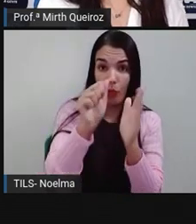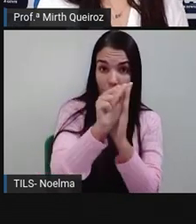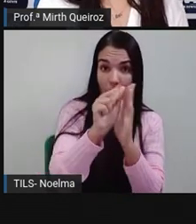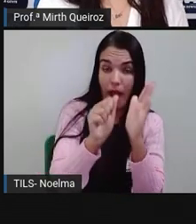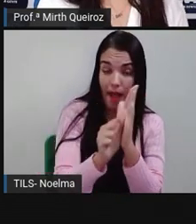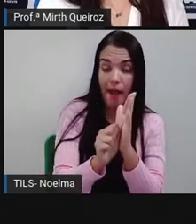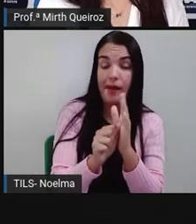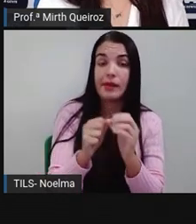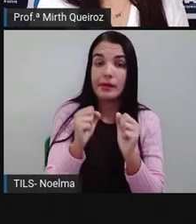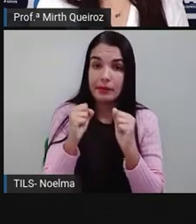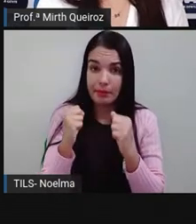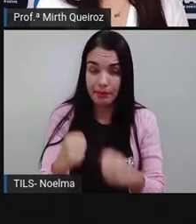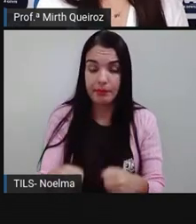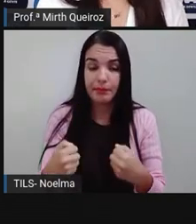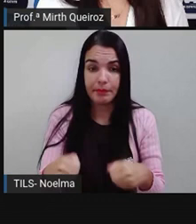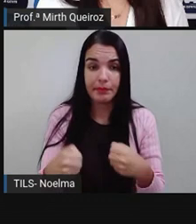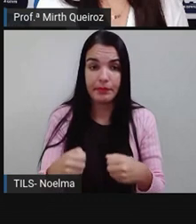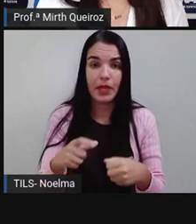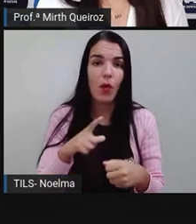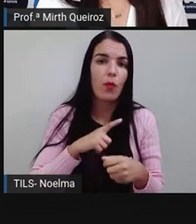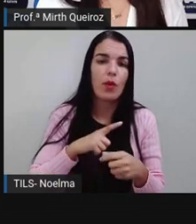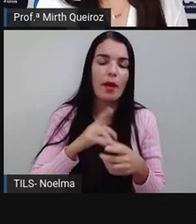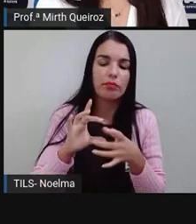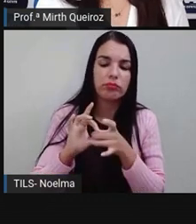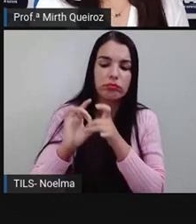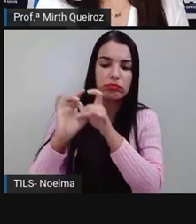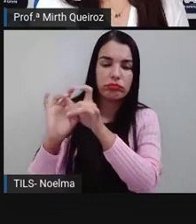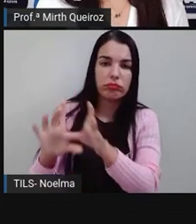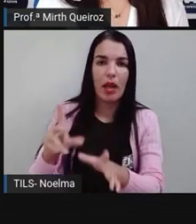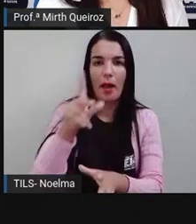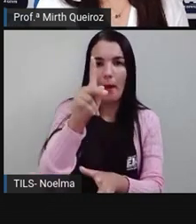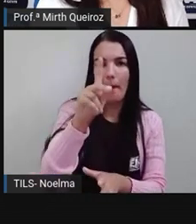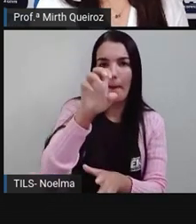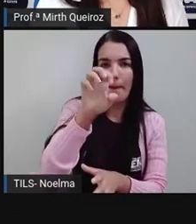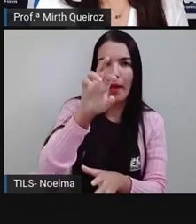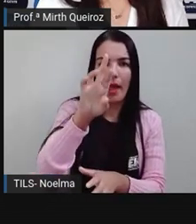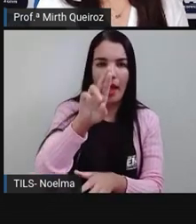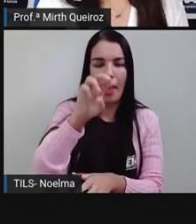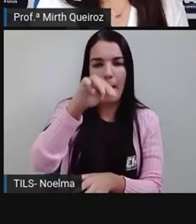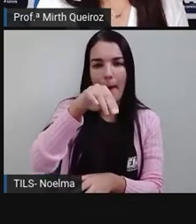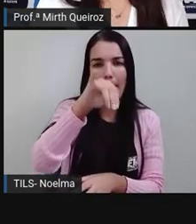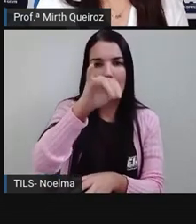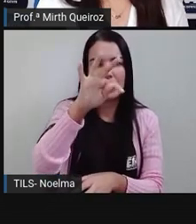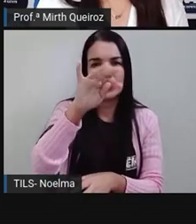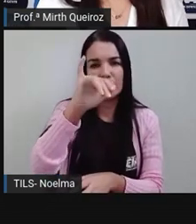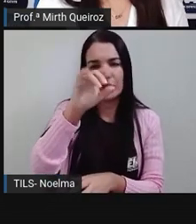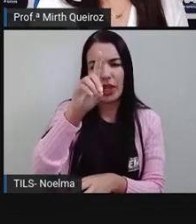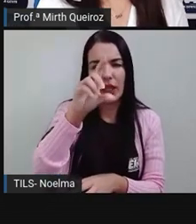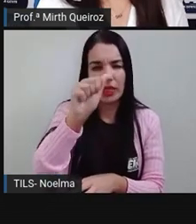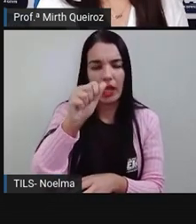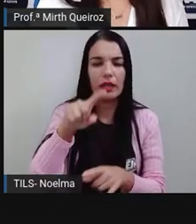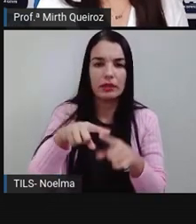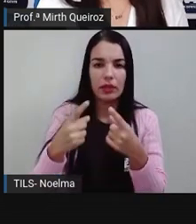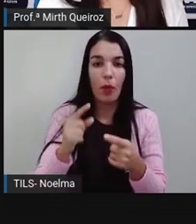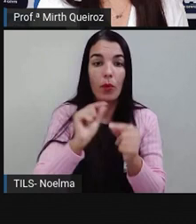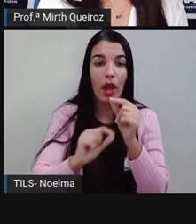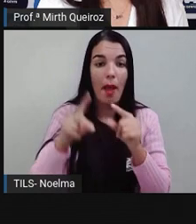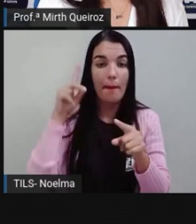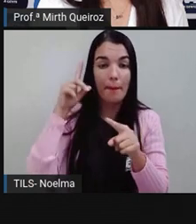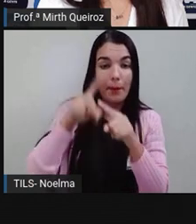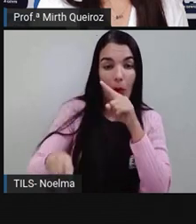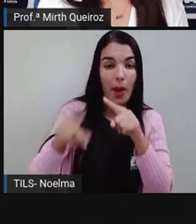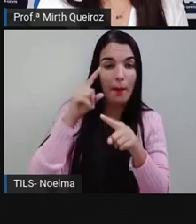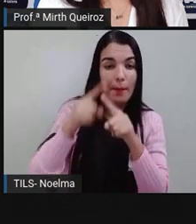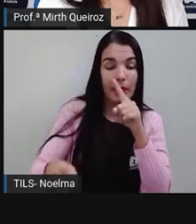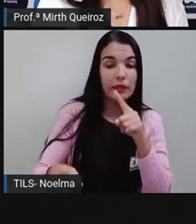com o artigo A, ficará permitida. Então, proibida a entrada de animais. Porque nós